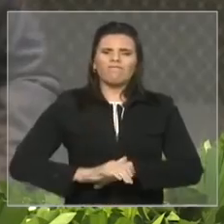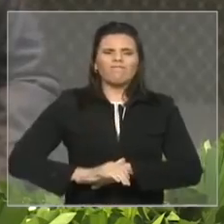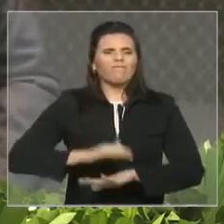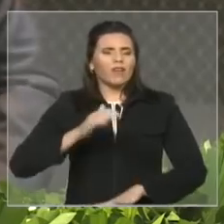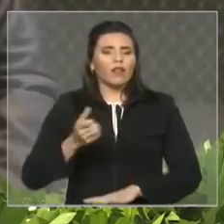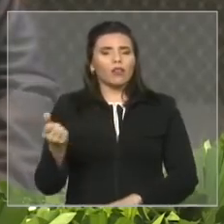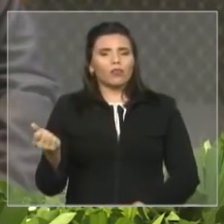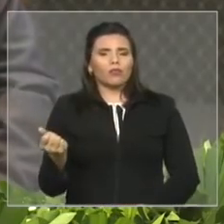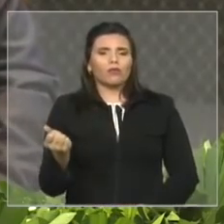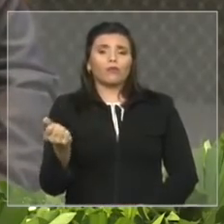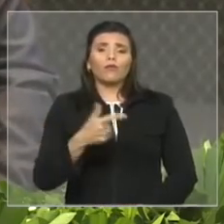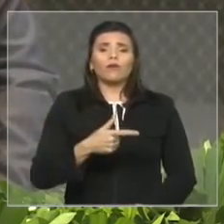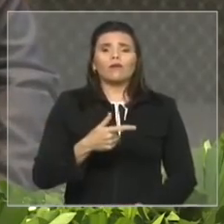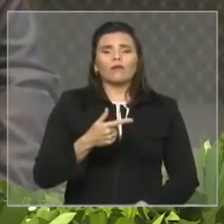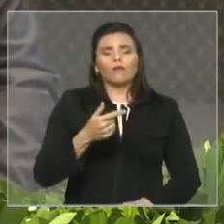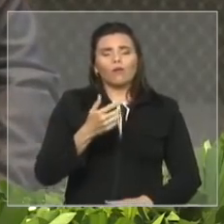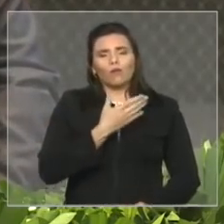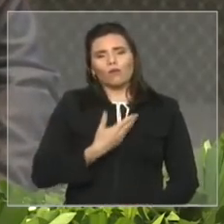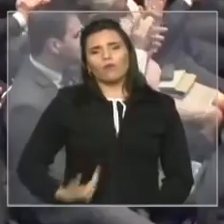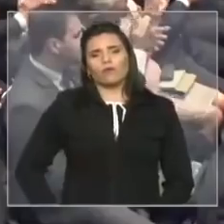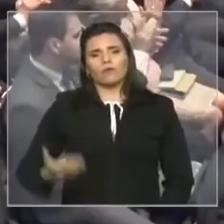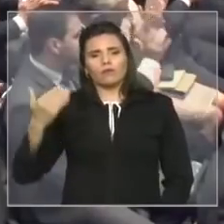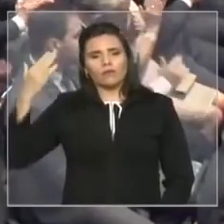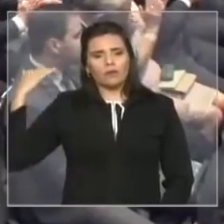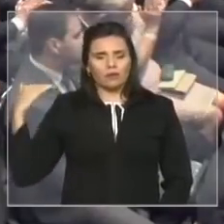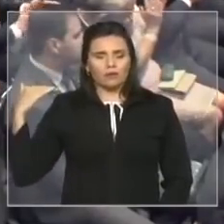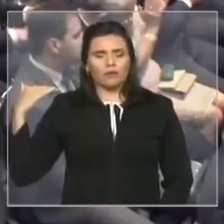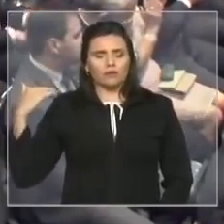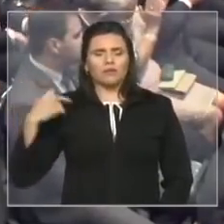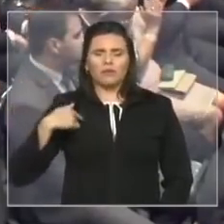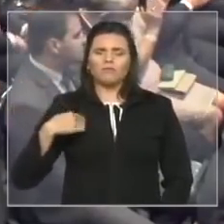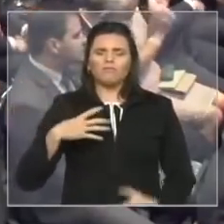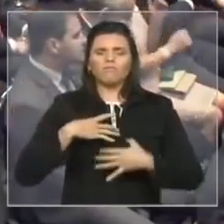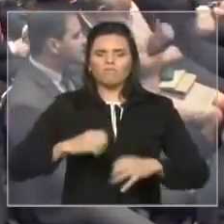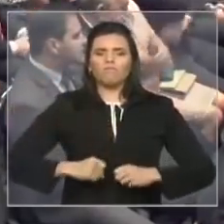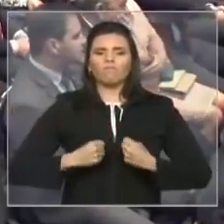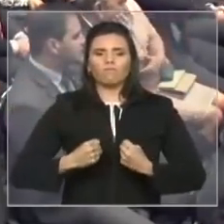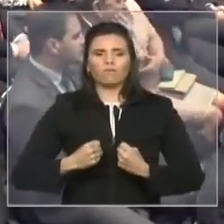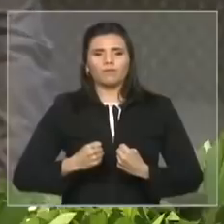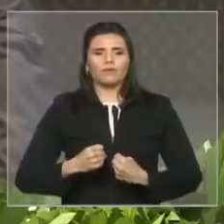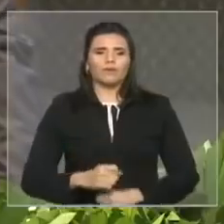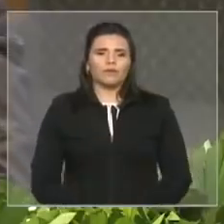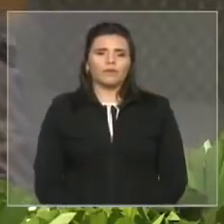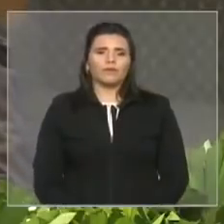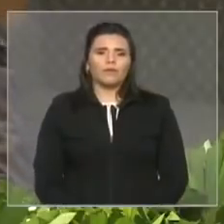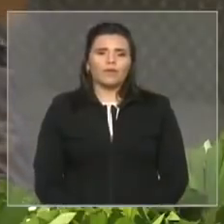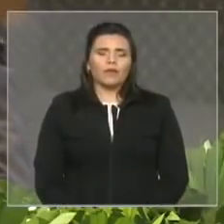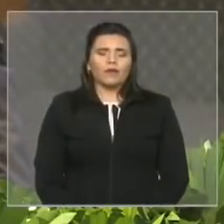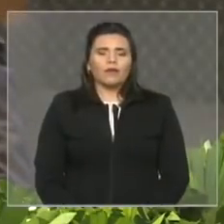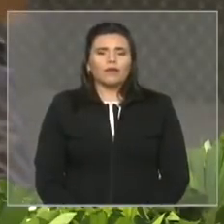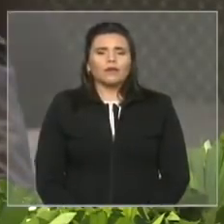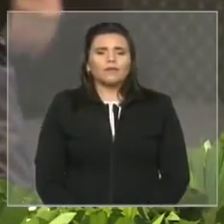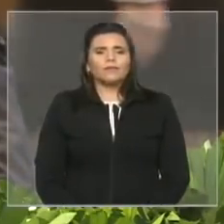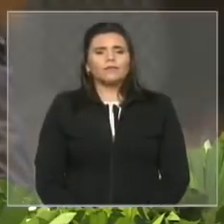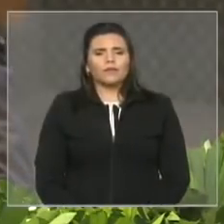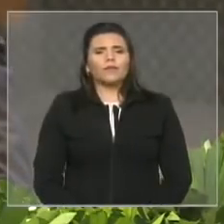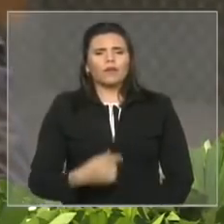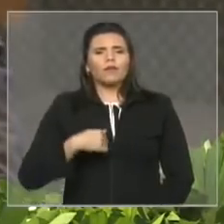que isso não será possível